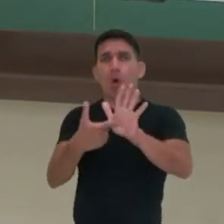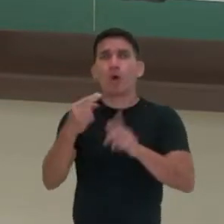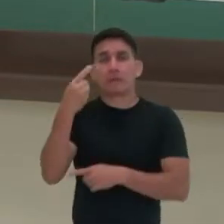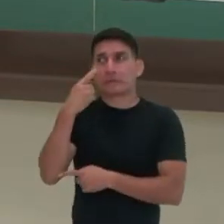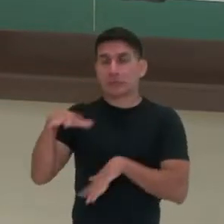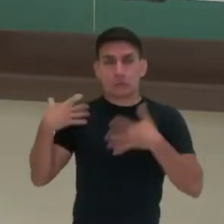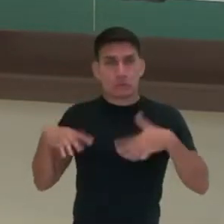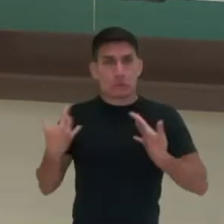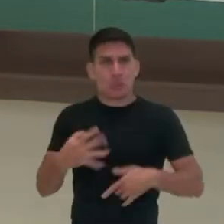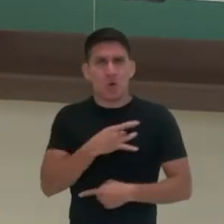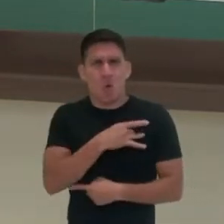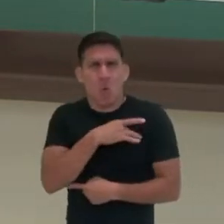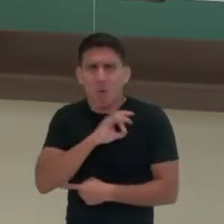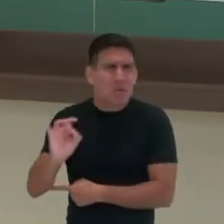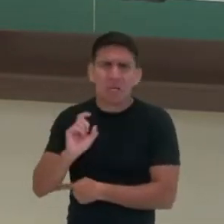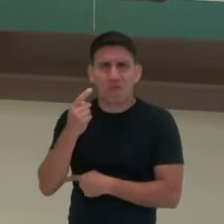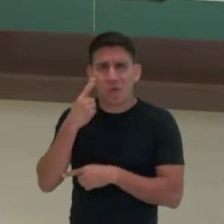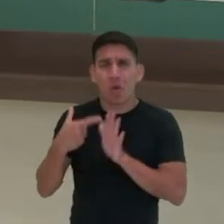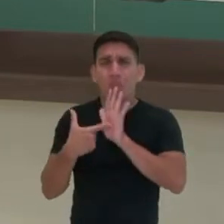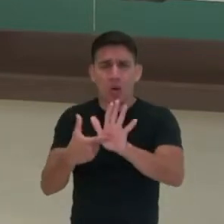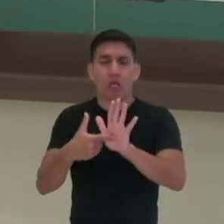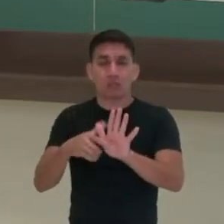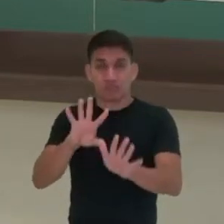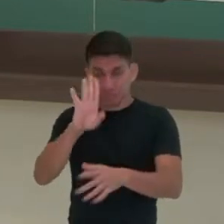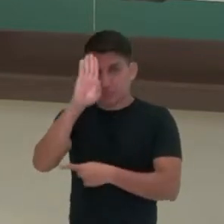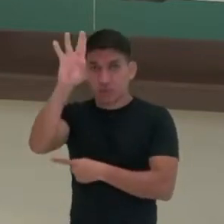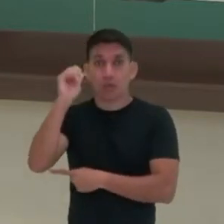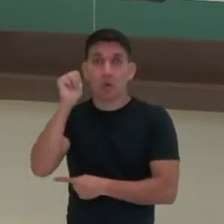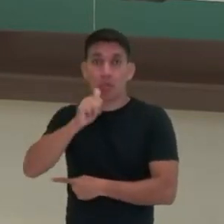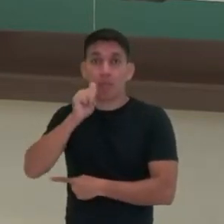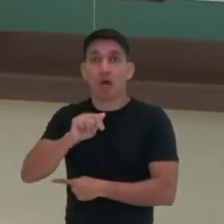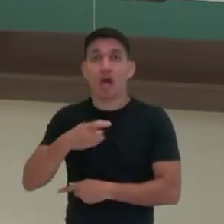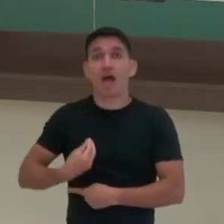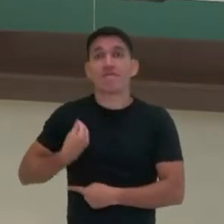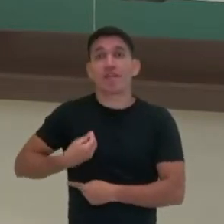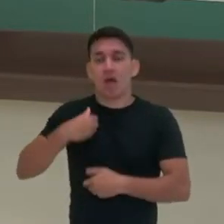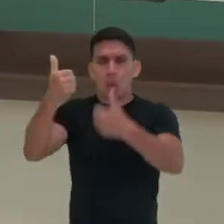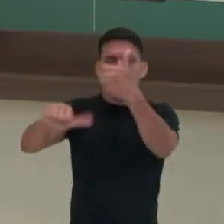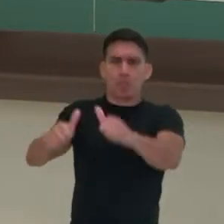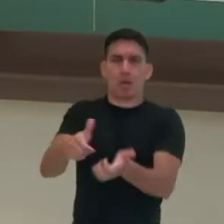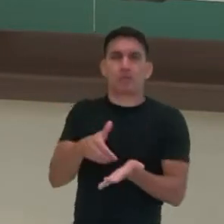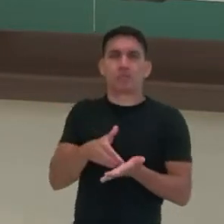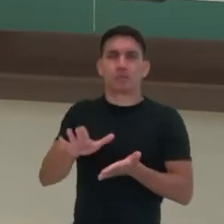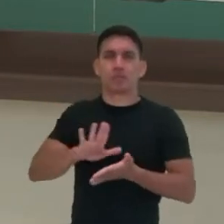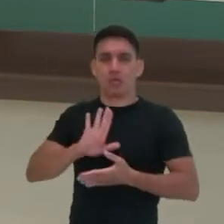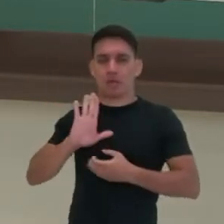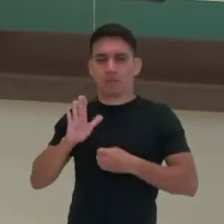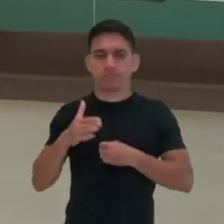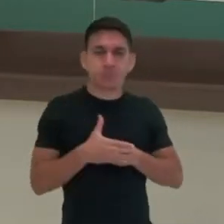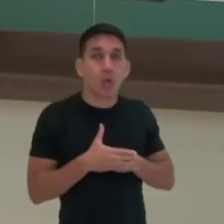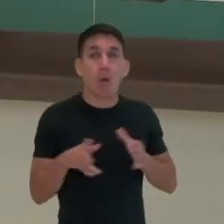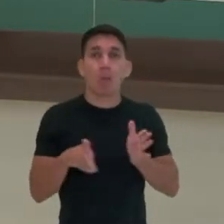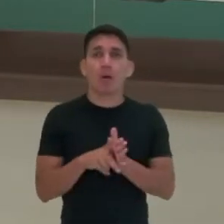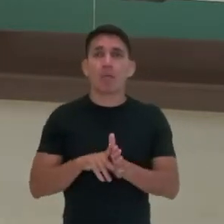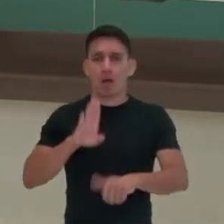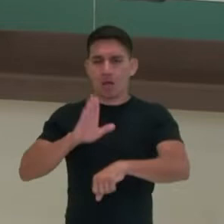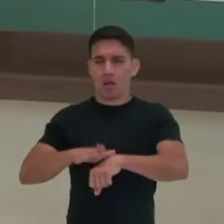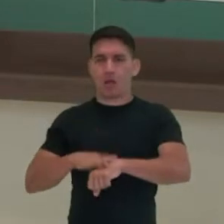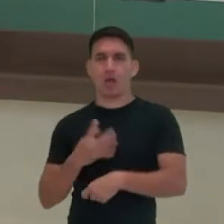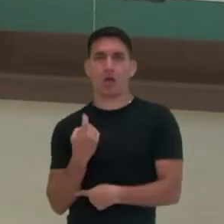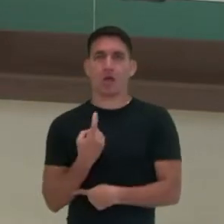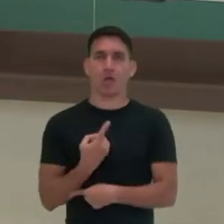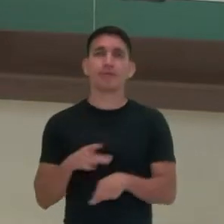mulheres, de viver sob o julgo de um sistema de anulação total da individualidade e da